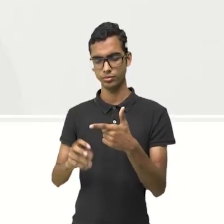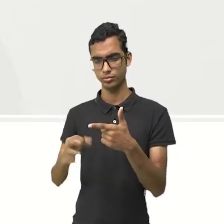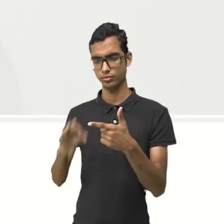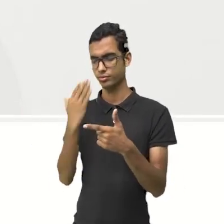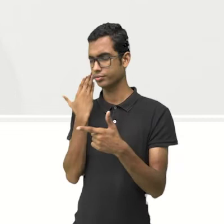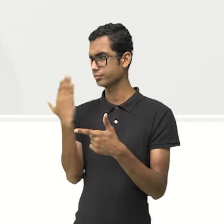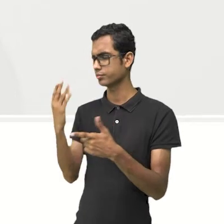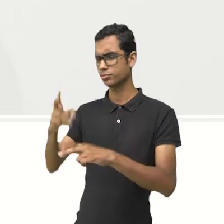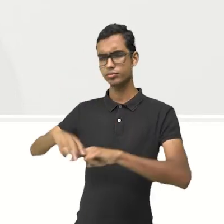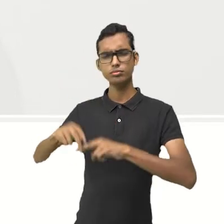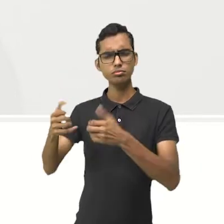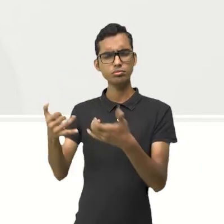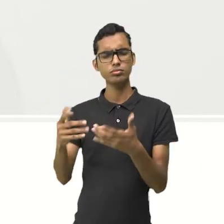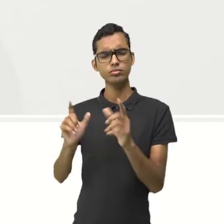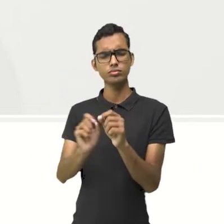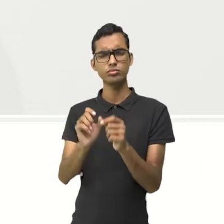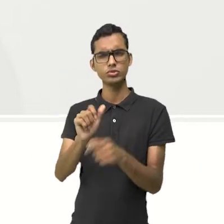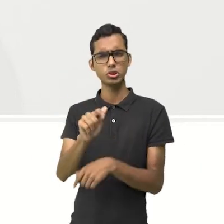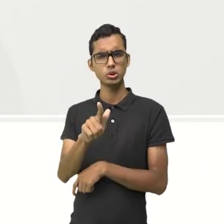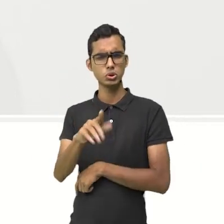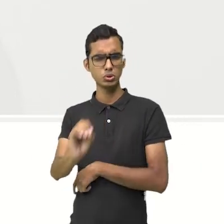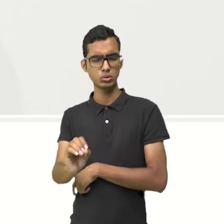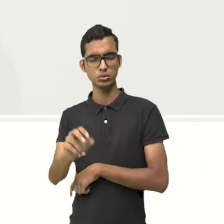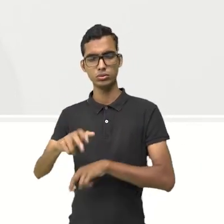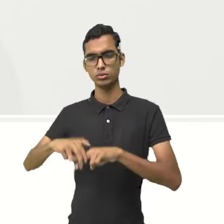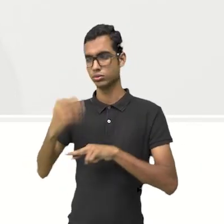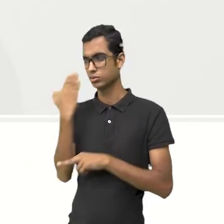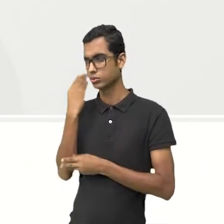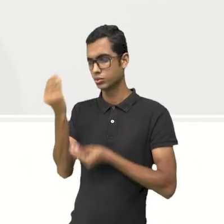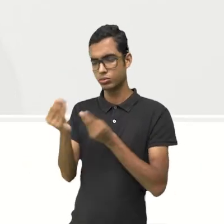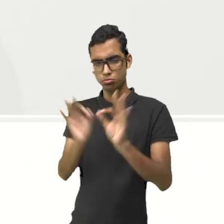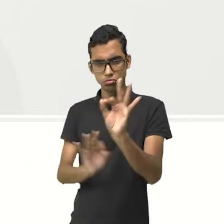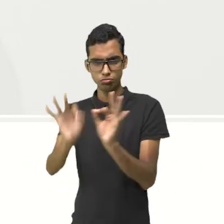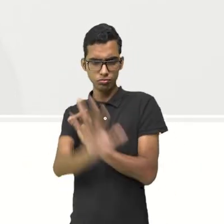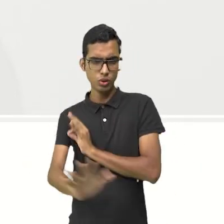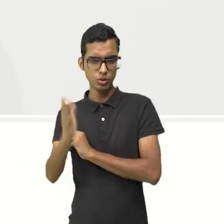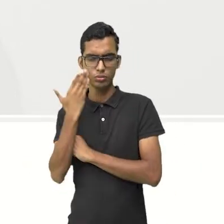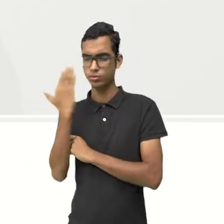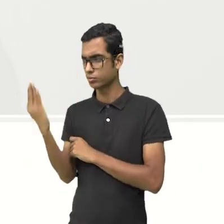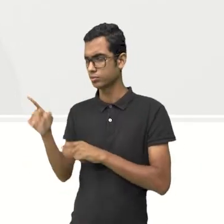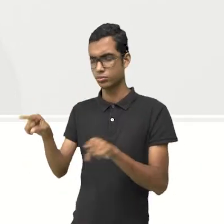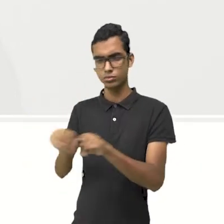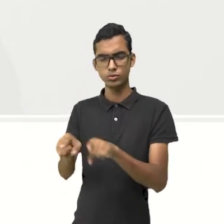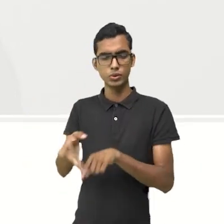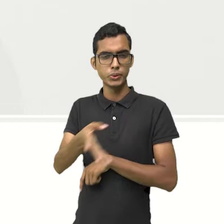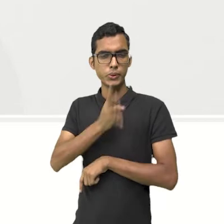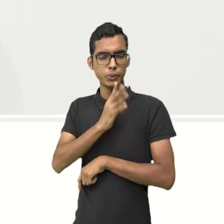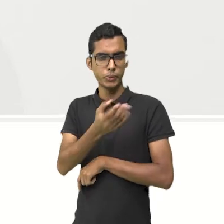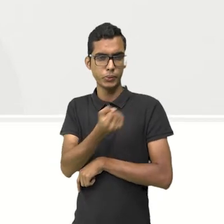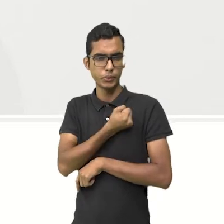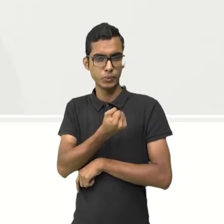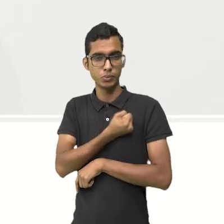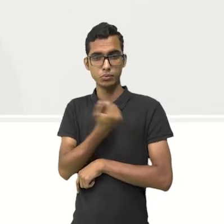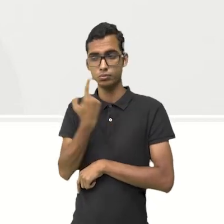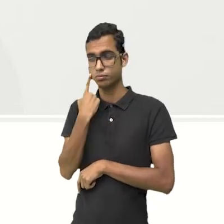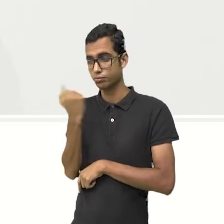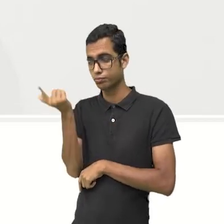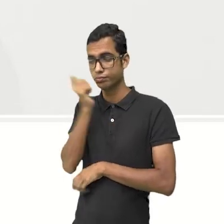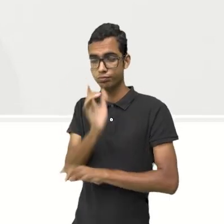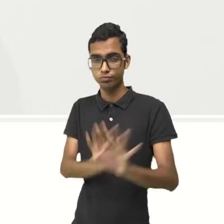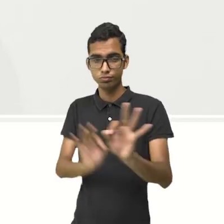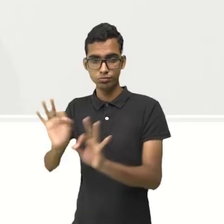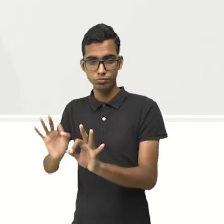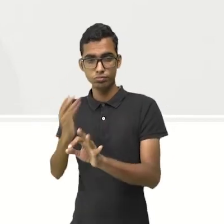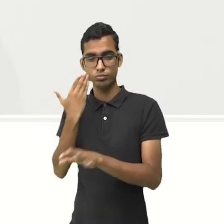certo? Por que que eu falo algo? Porque isso é a forma geral. Aí, você conhecendo o número, você encaixa.